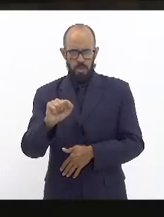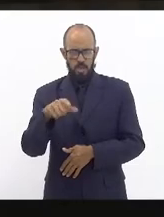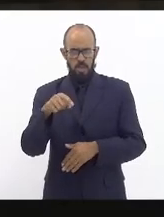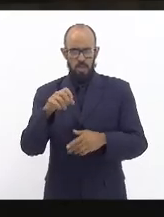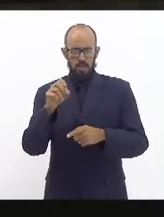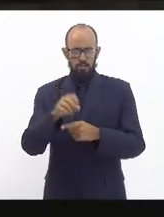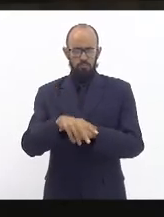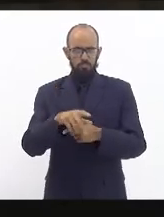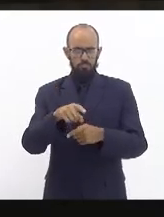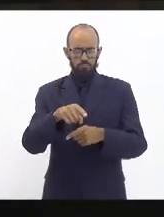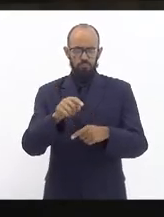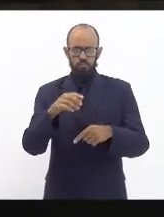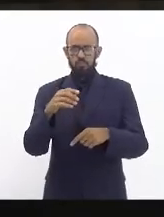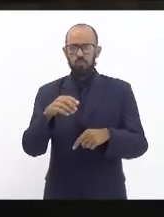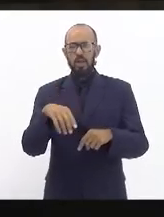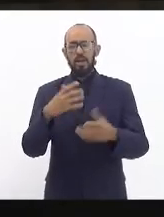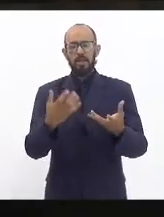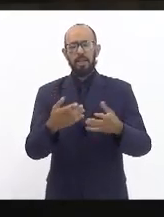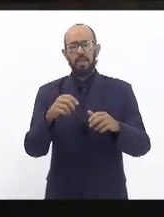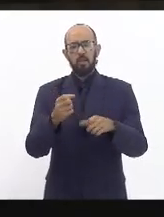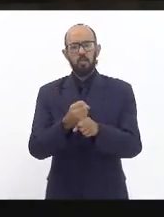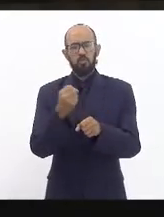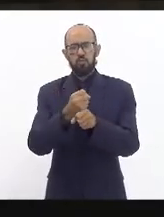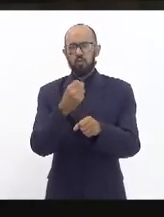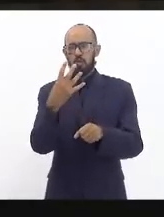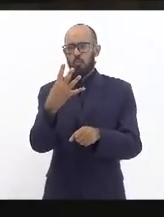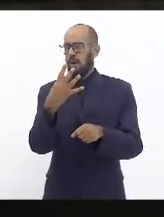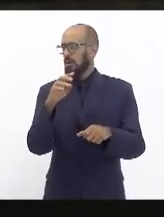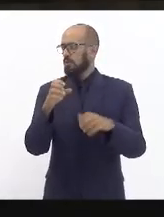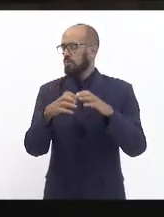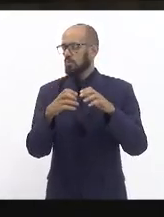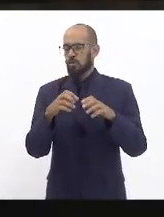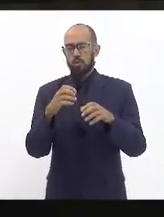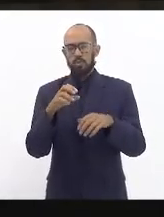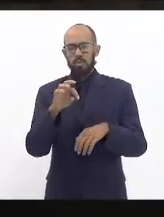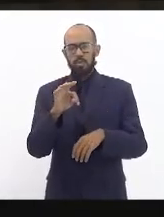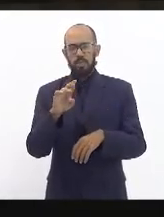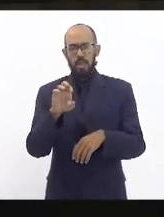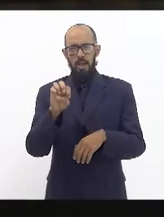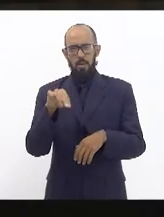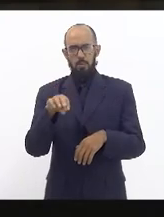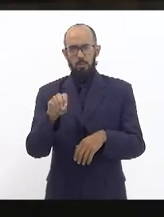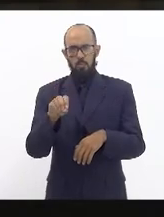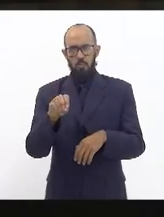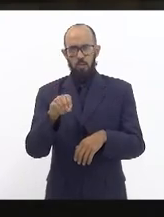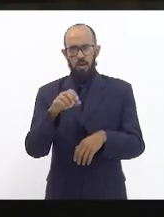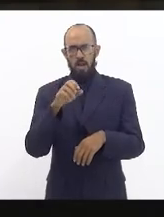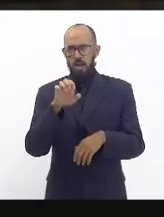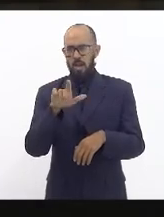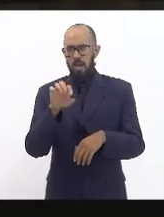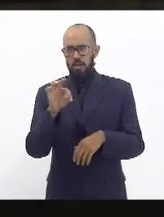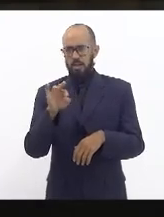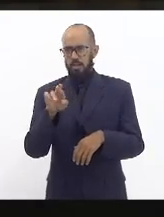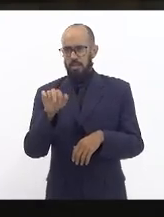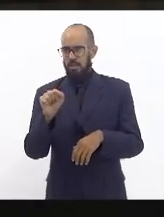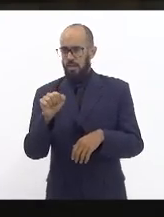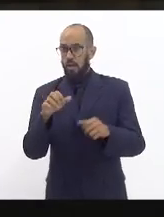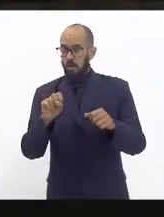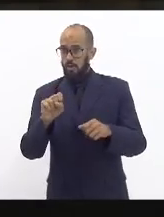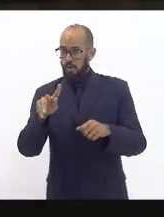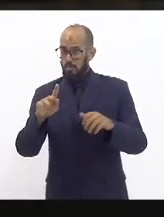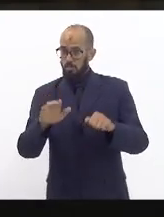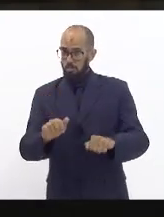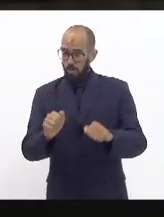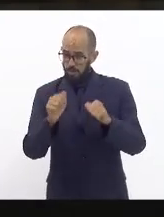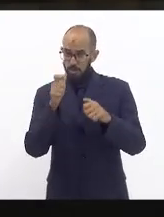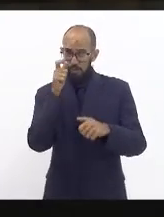elas querem colocar quatro termos elétricos isso é de interesse do governo federal só que pode ser interesse do governo federal o que for só que não pode passar por cima da